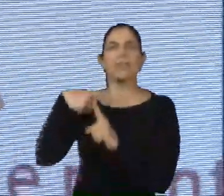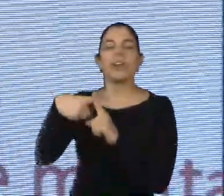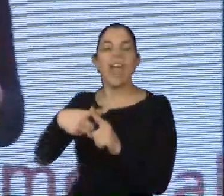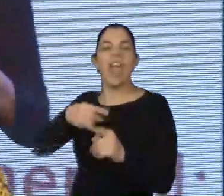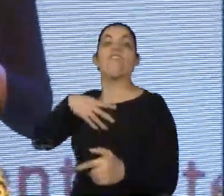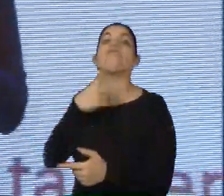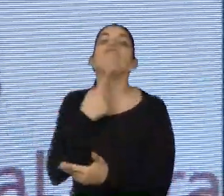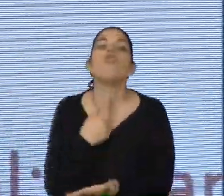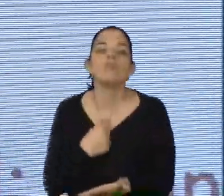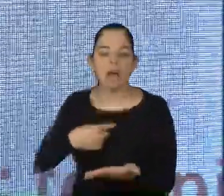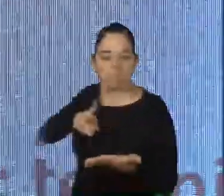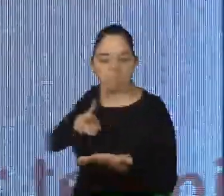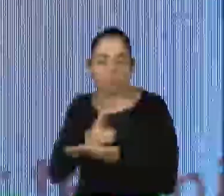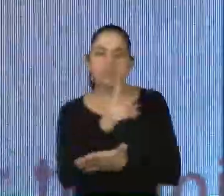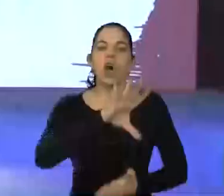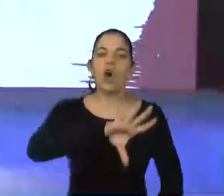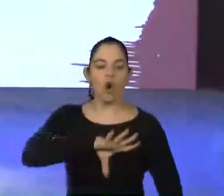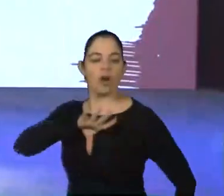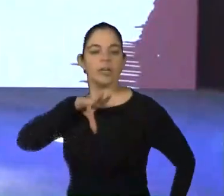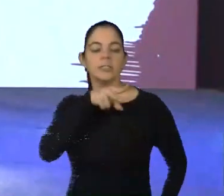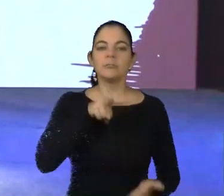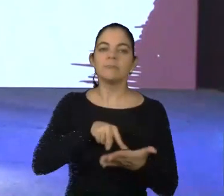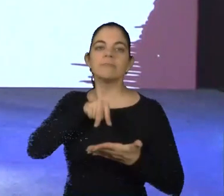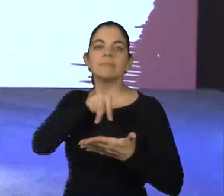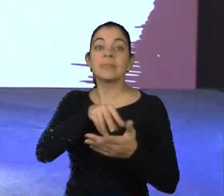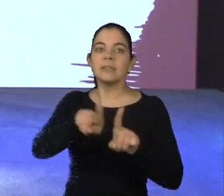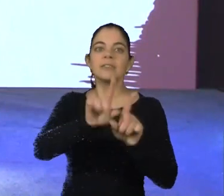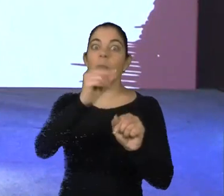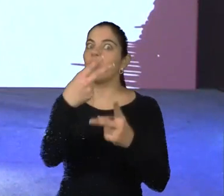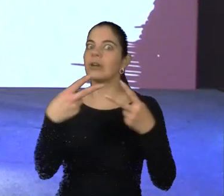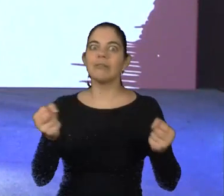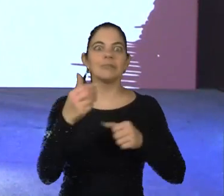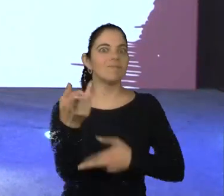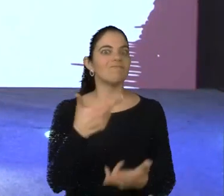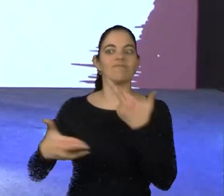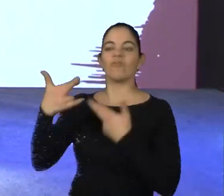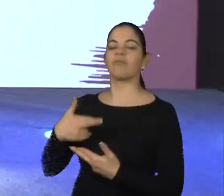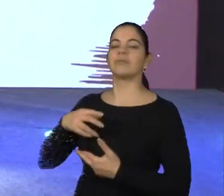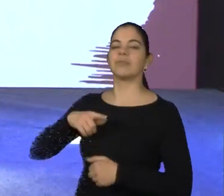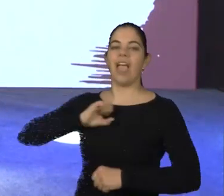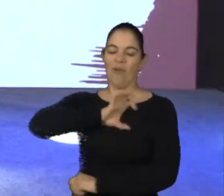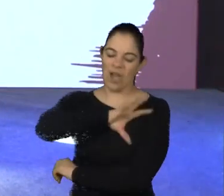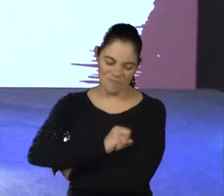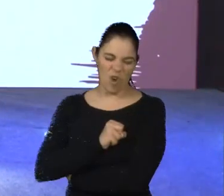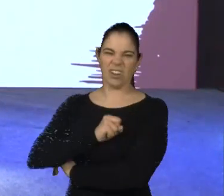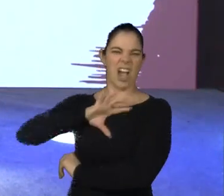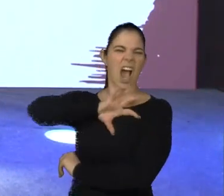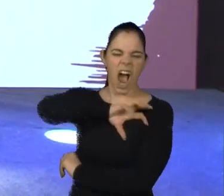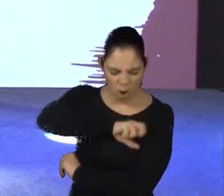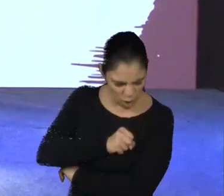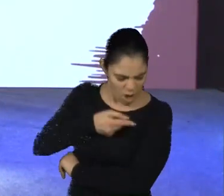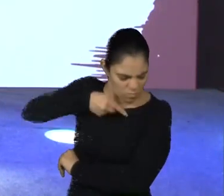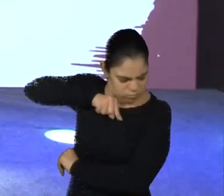fim, uma prescrição que engloba todas as outras é estimular o amor profundo